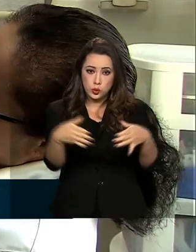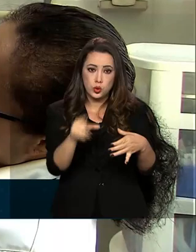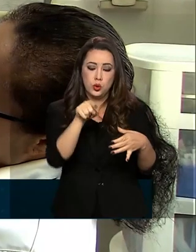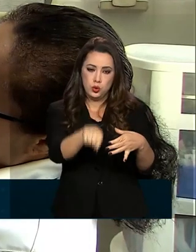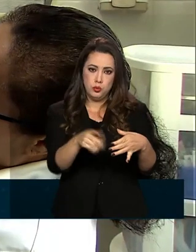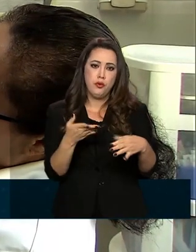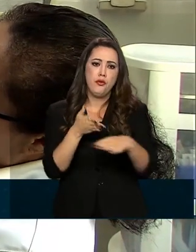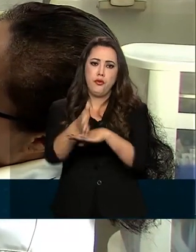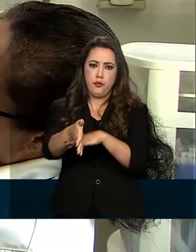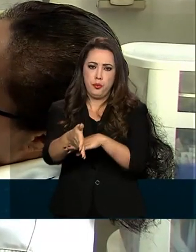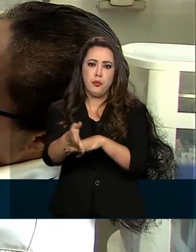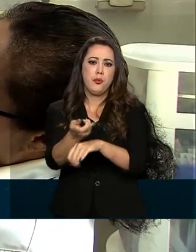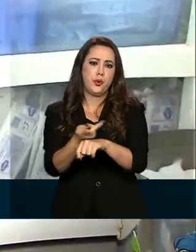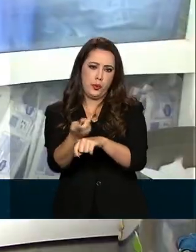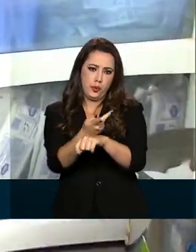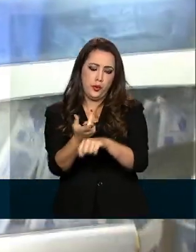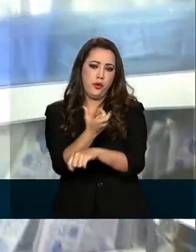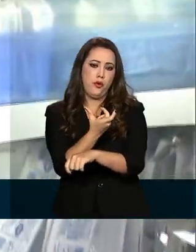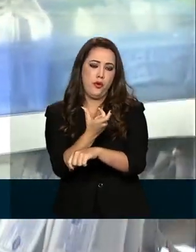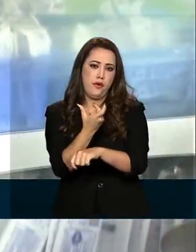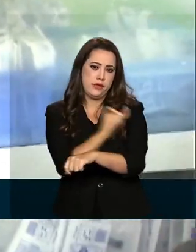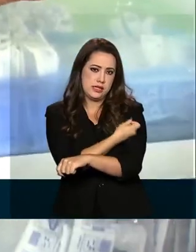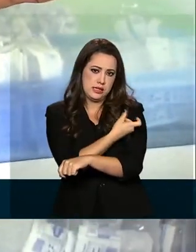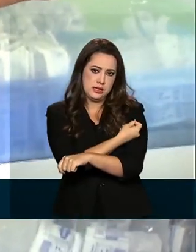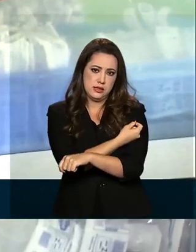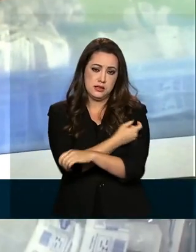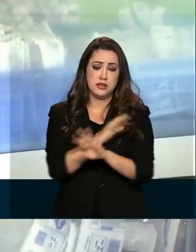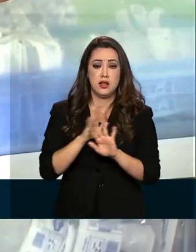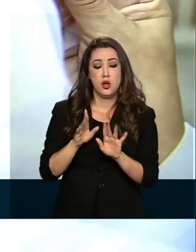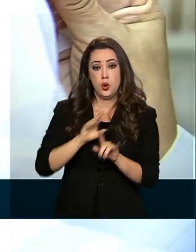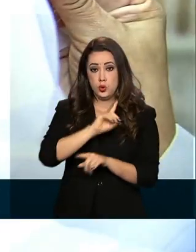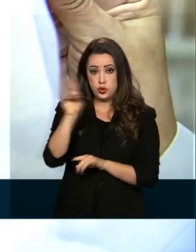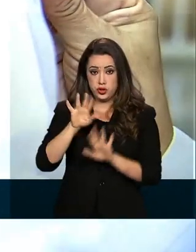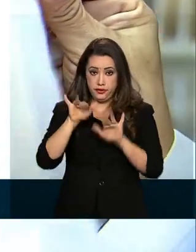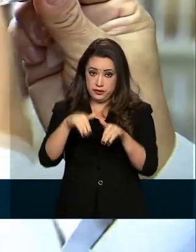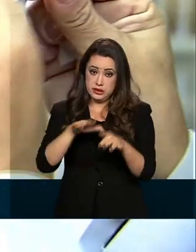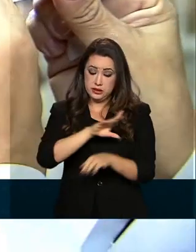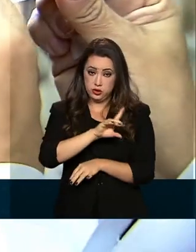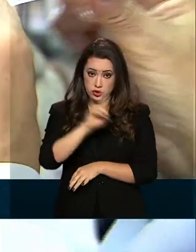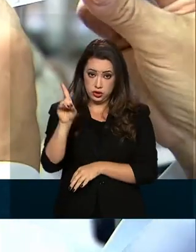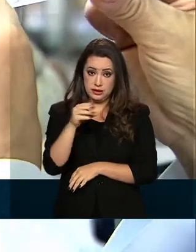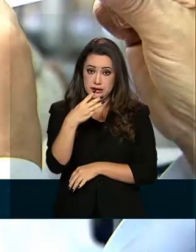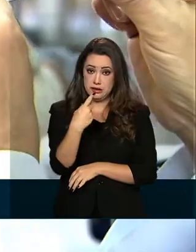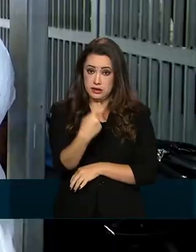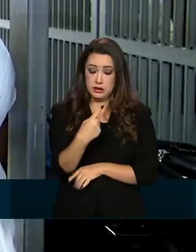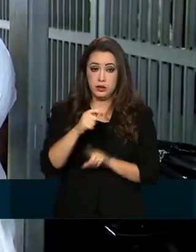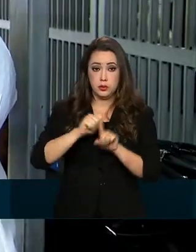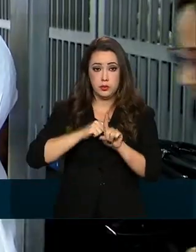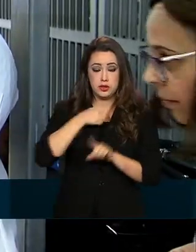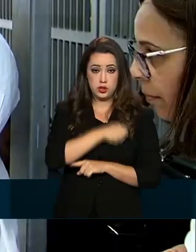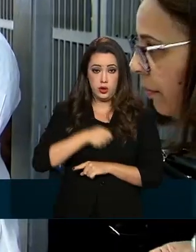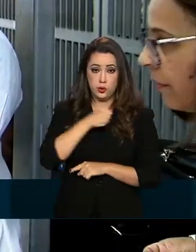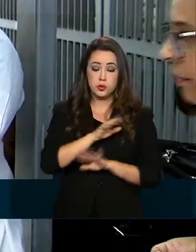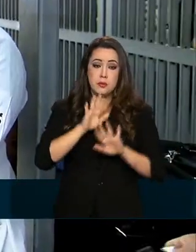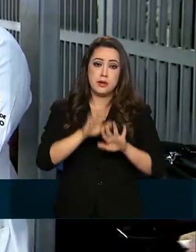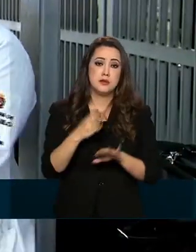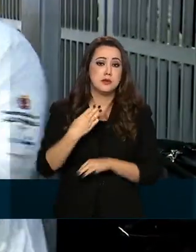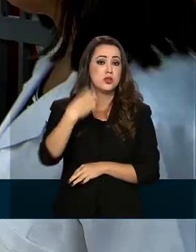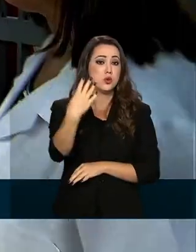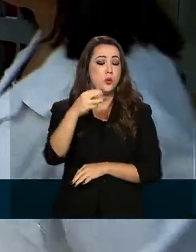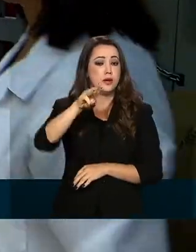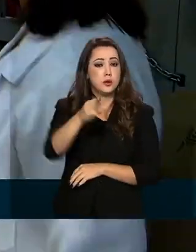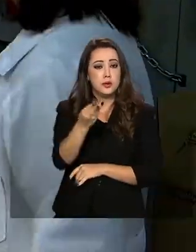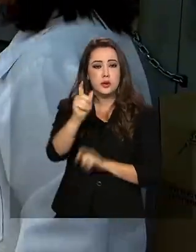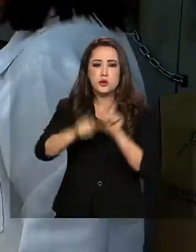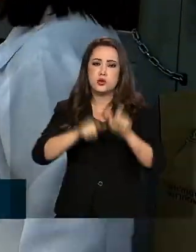anos, foi vacinado. A campanha terminaria no dia 31 de agosto. Mais de 4,3 milhões de doses da